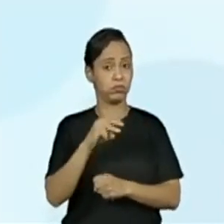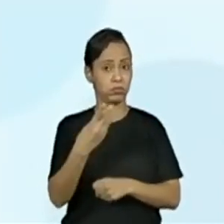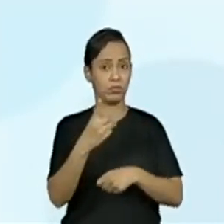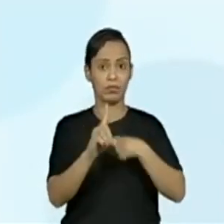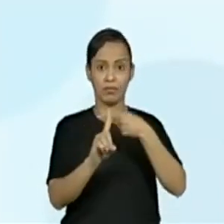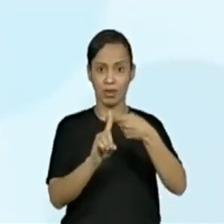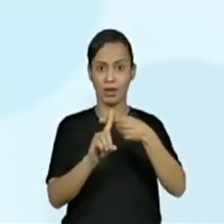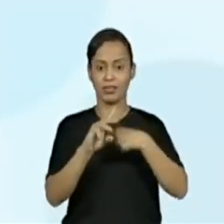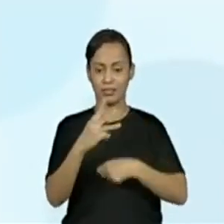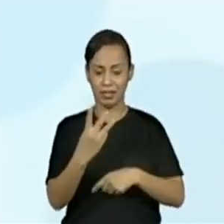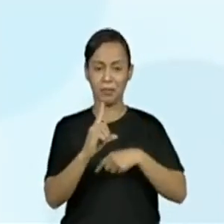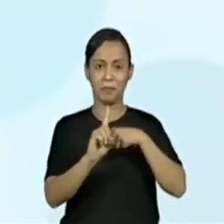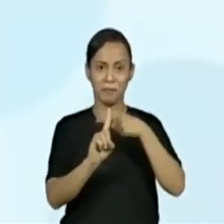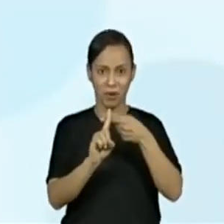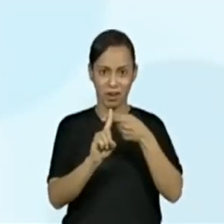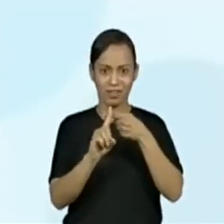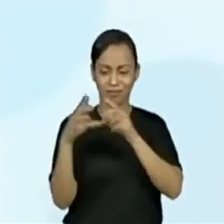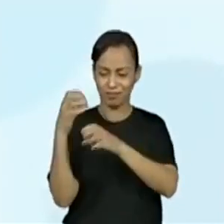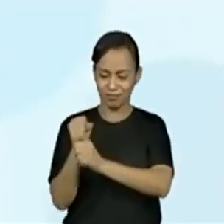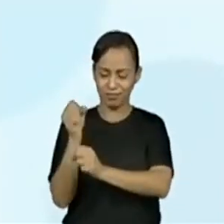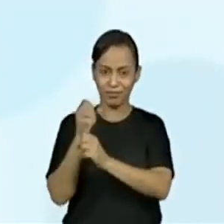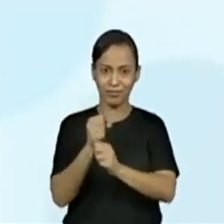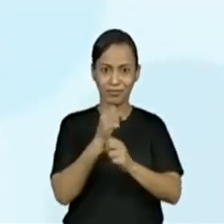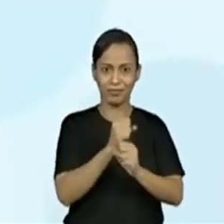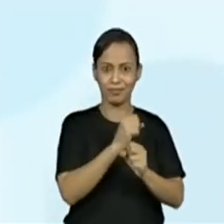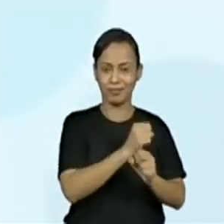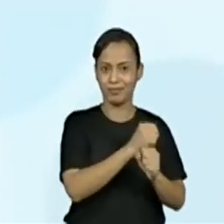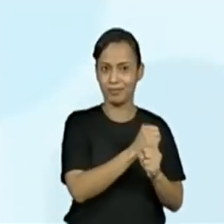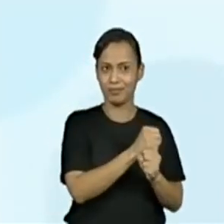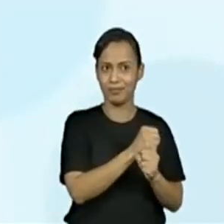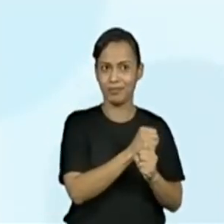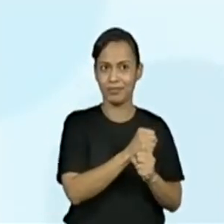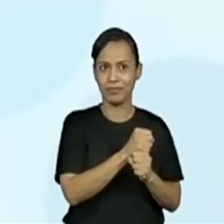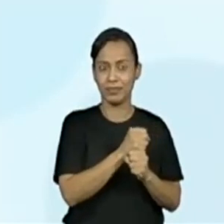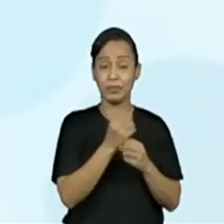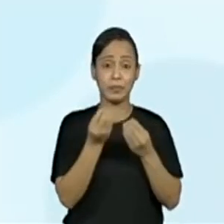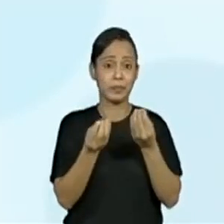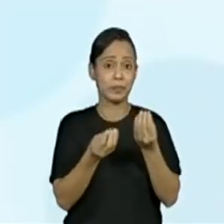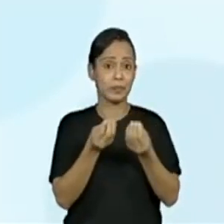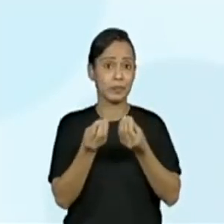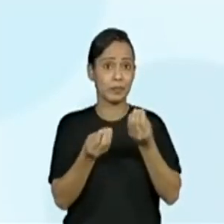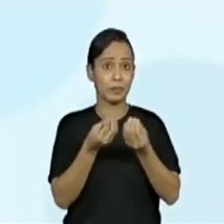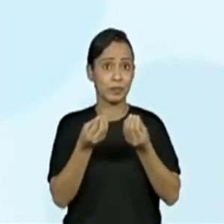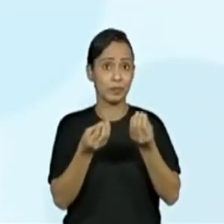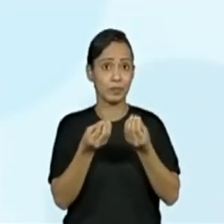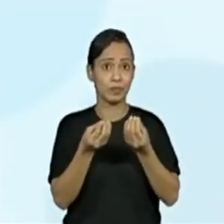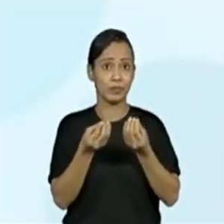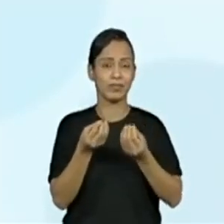Nós já podemos antever aí... Ao somar 3,